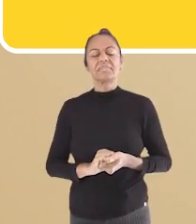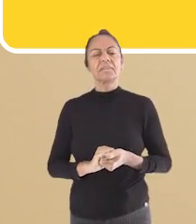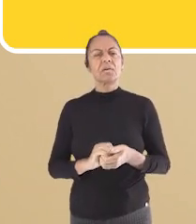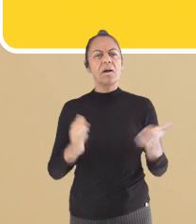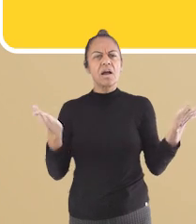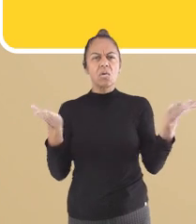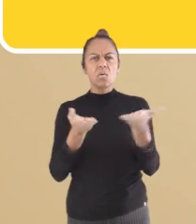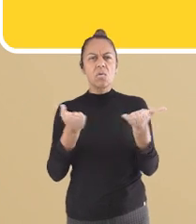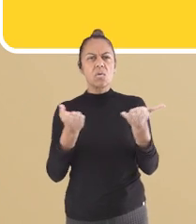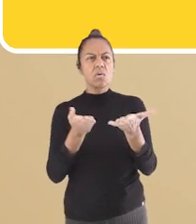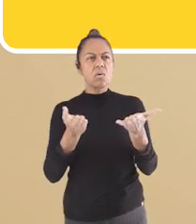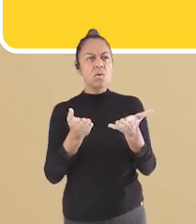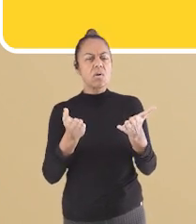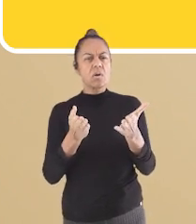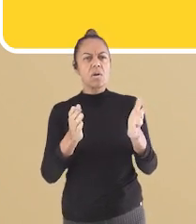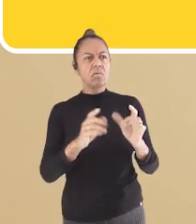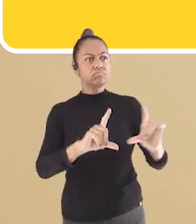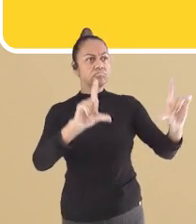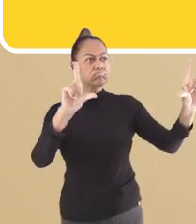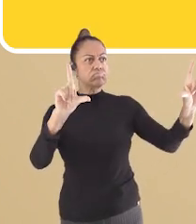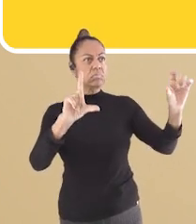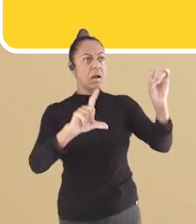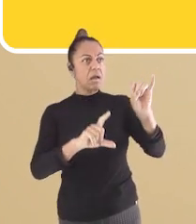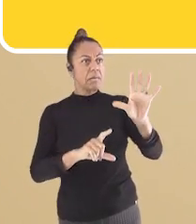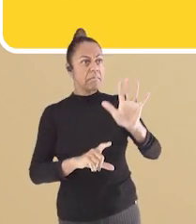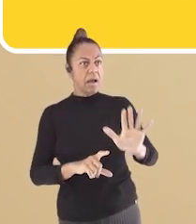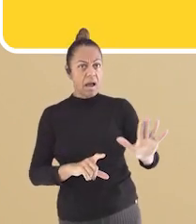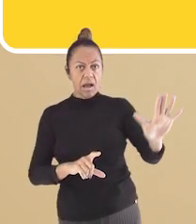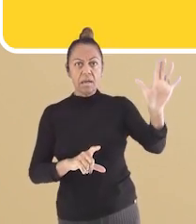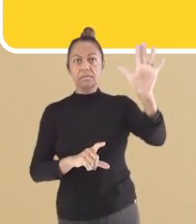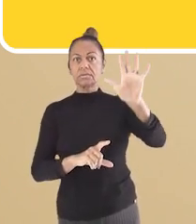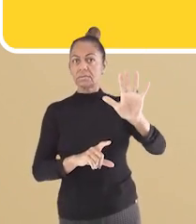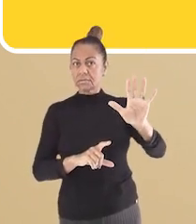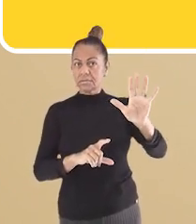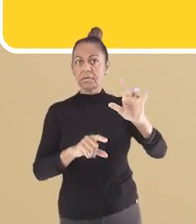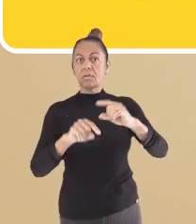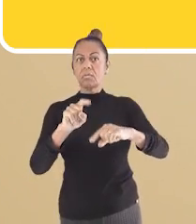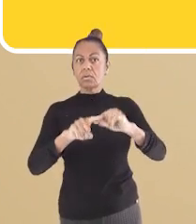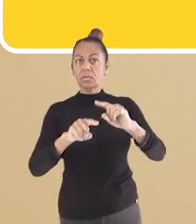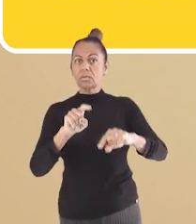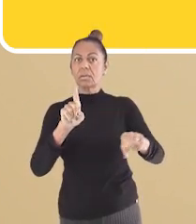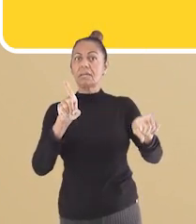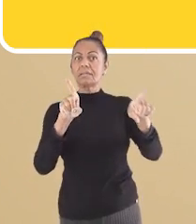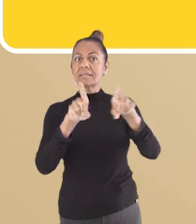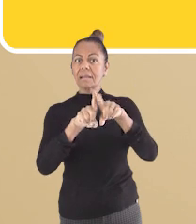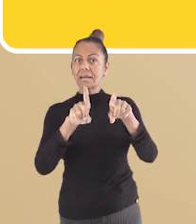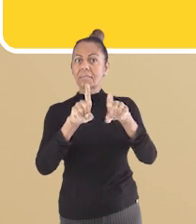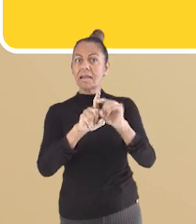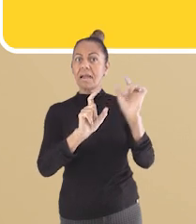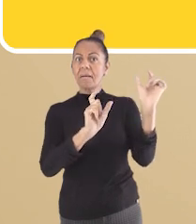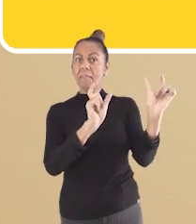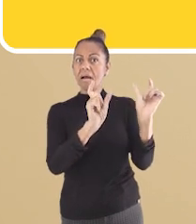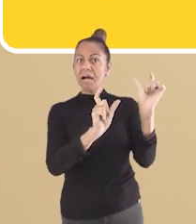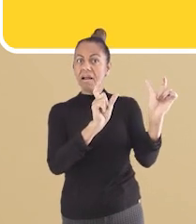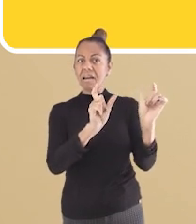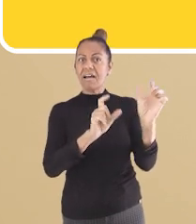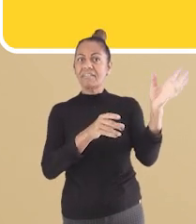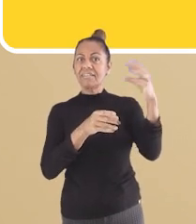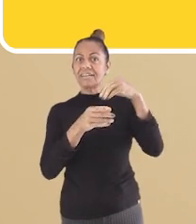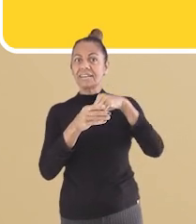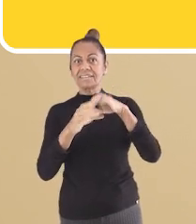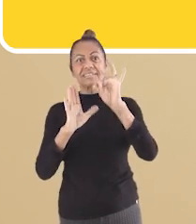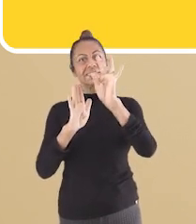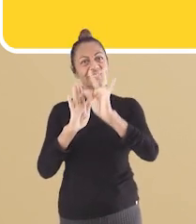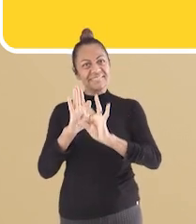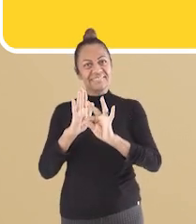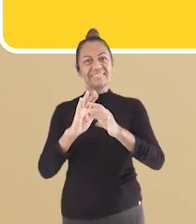Se não, olhe com atenção agora. Observe que tem a imagem do produto, mas as palavras